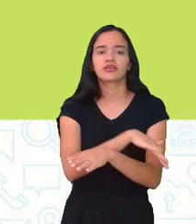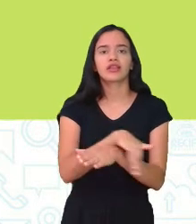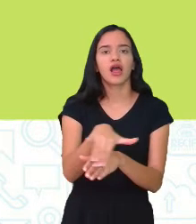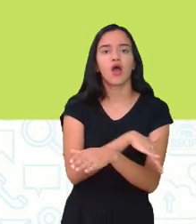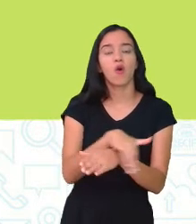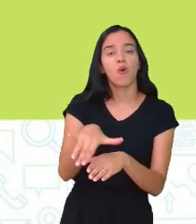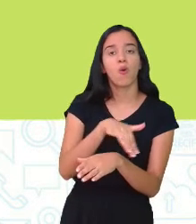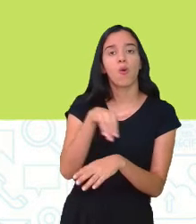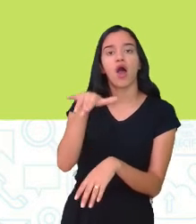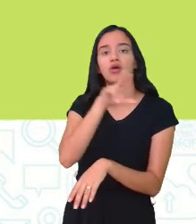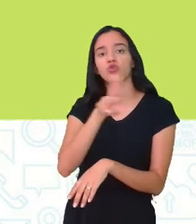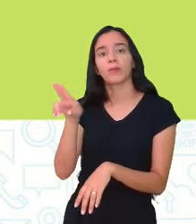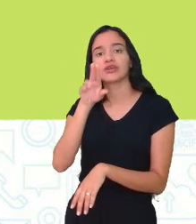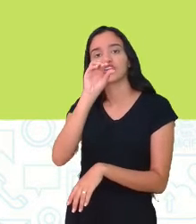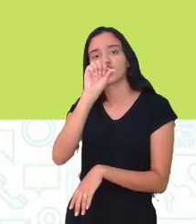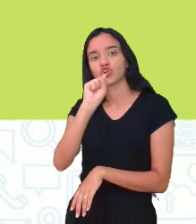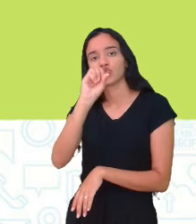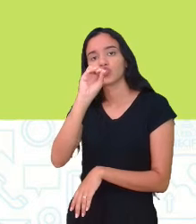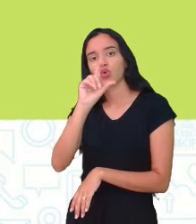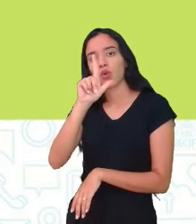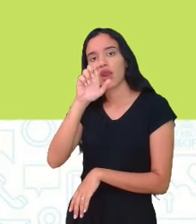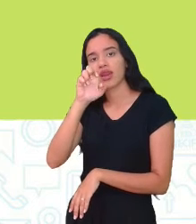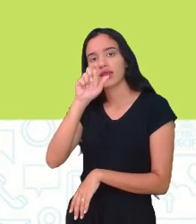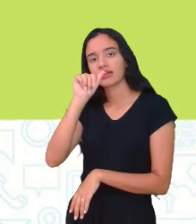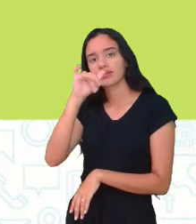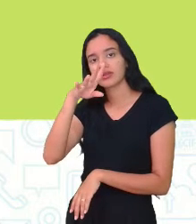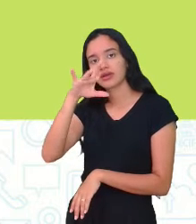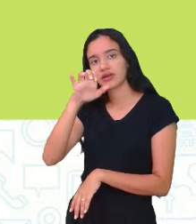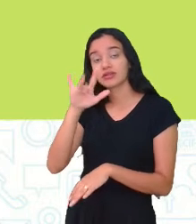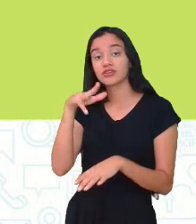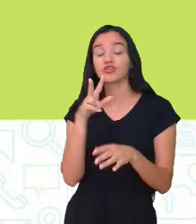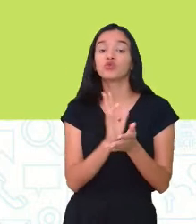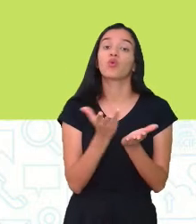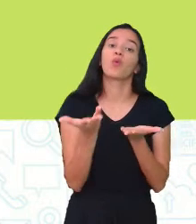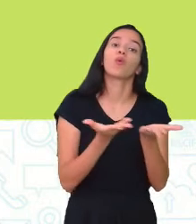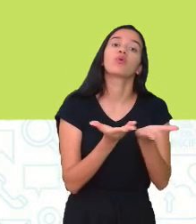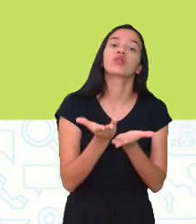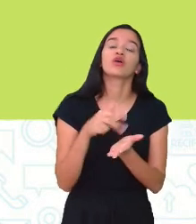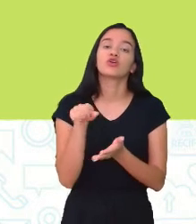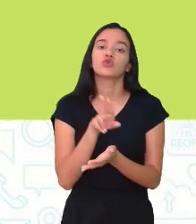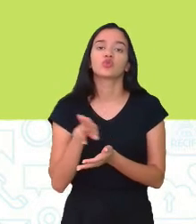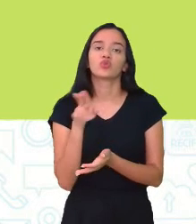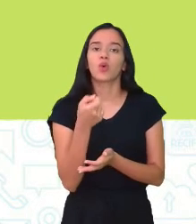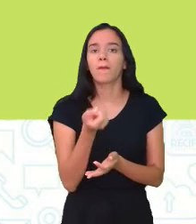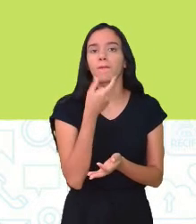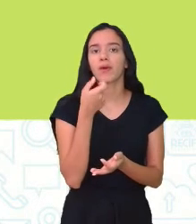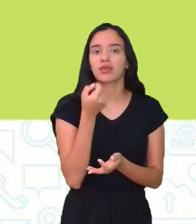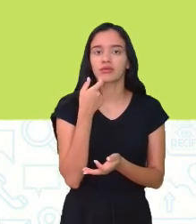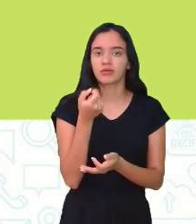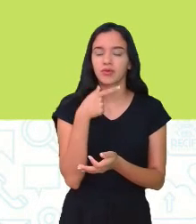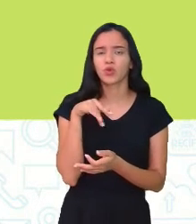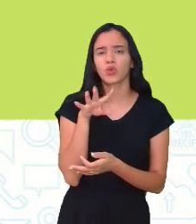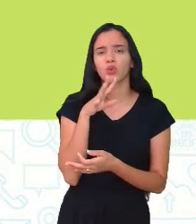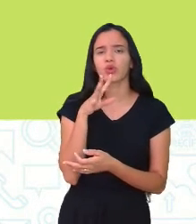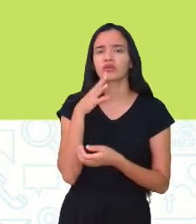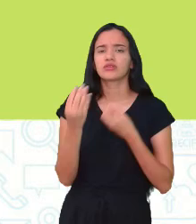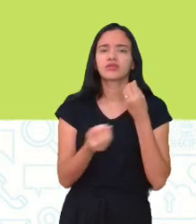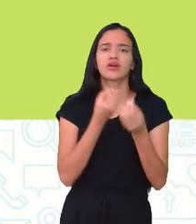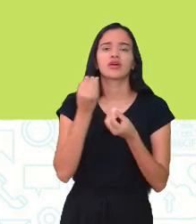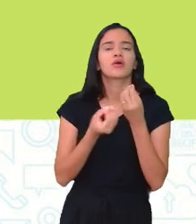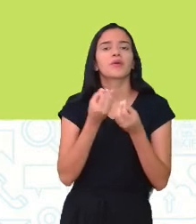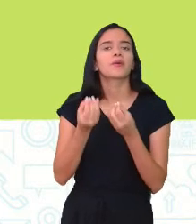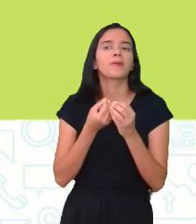Soledade então nem precisa marcar e o tratamento acontece por meio do uso de medicamentos conhecidos como